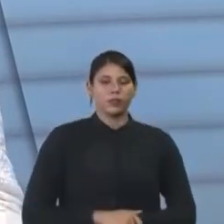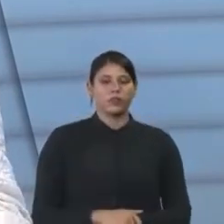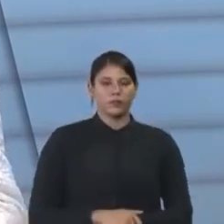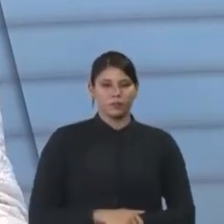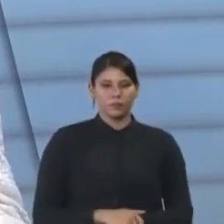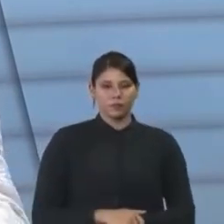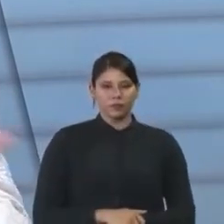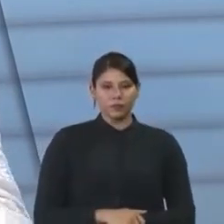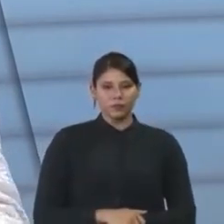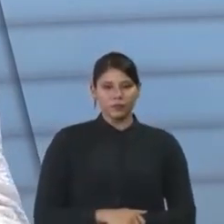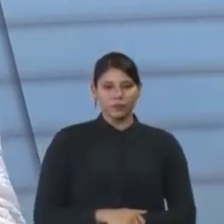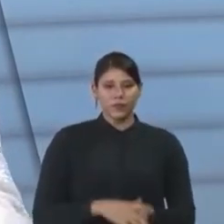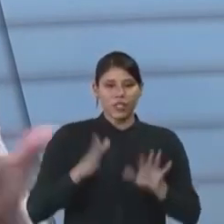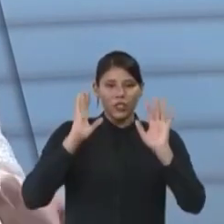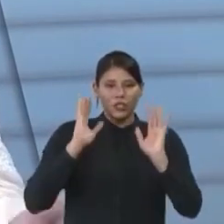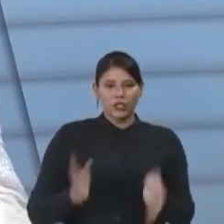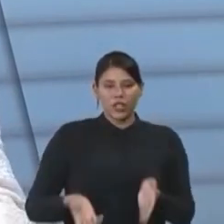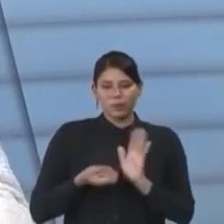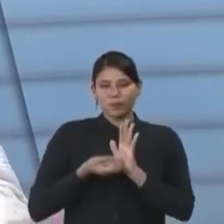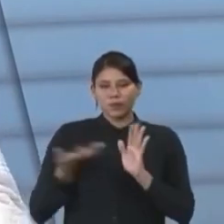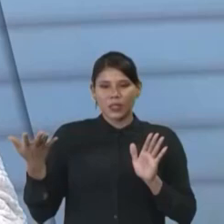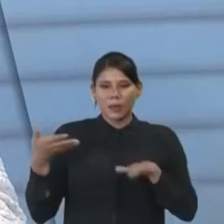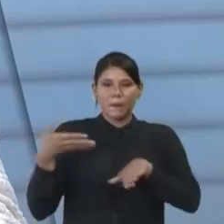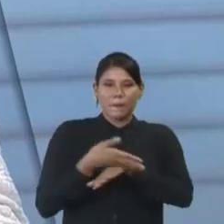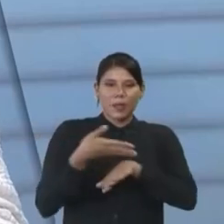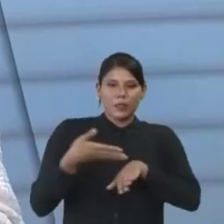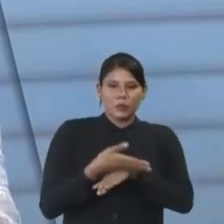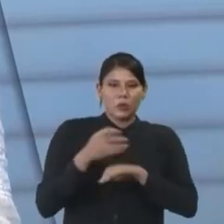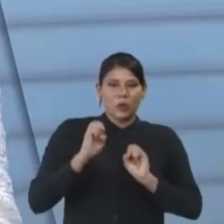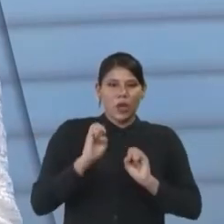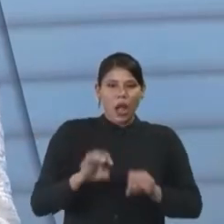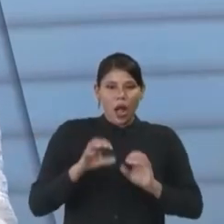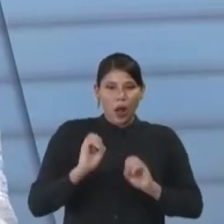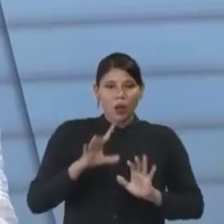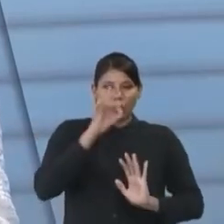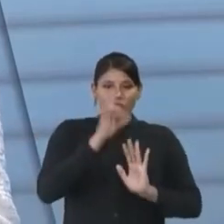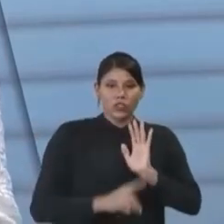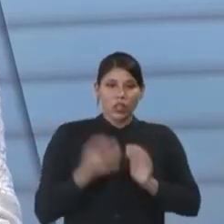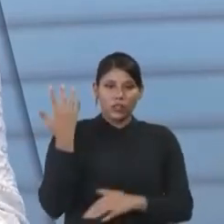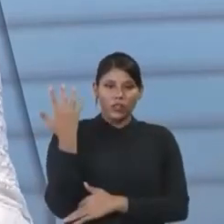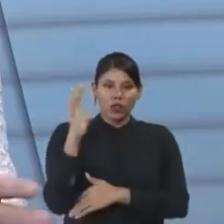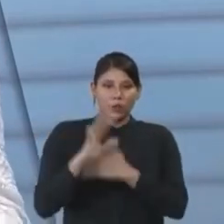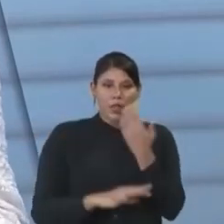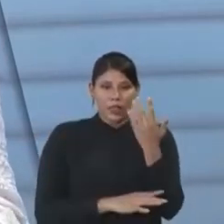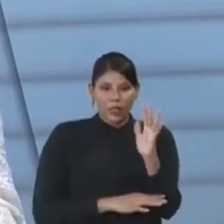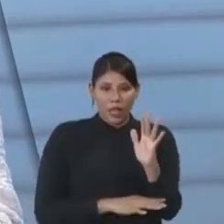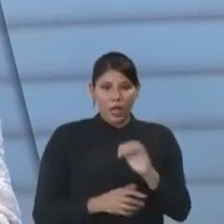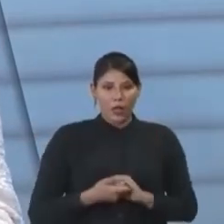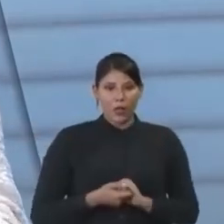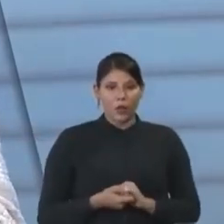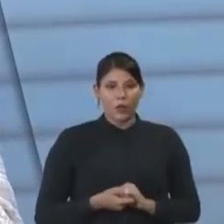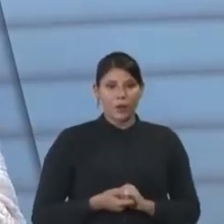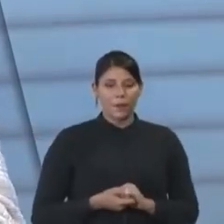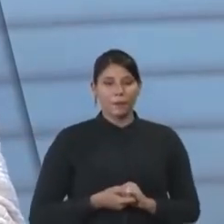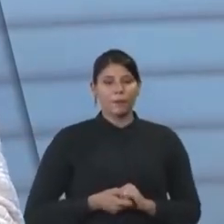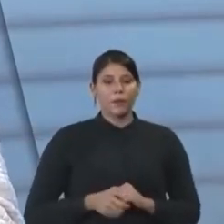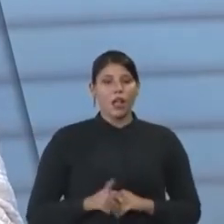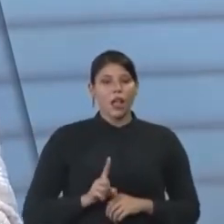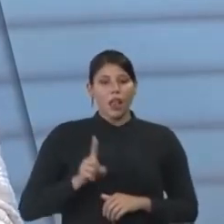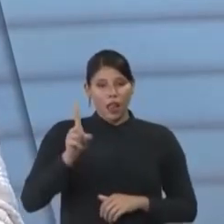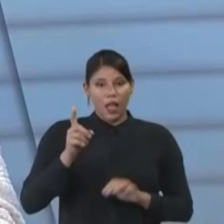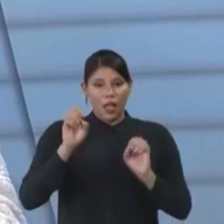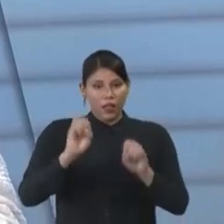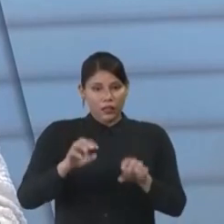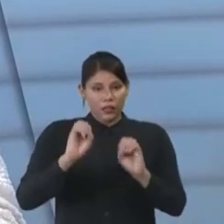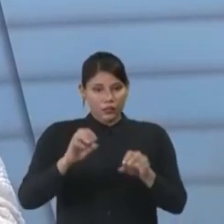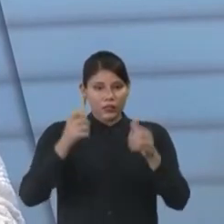por vezes ele participa de alguma aula minha, nas minhas turmas de Direito Ambiental. Ele expôs lá na minha turma